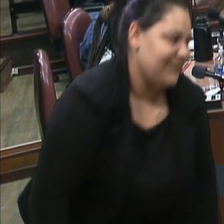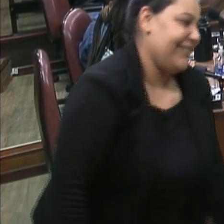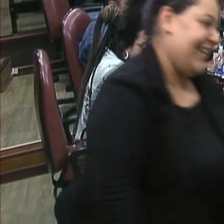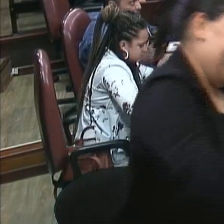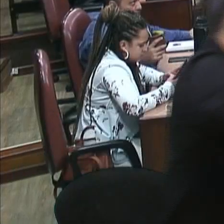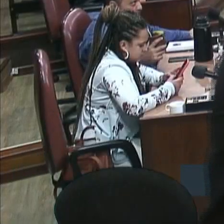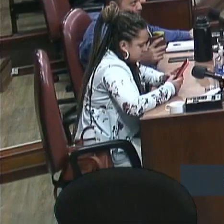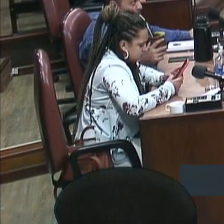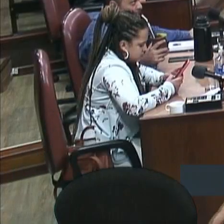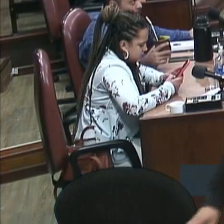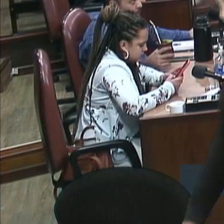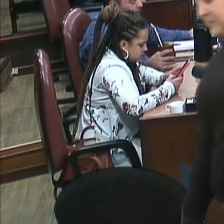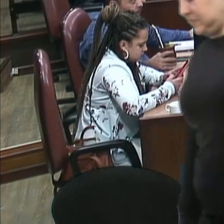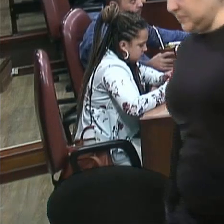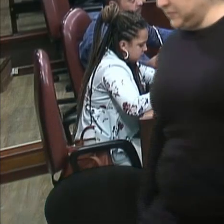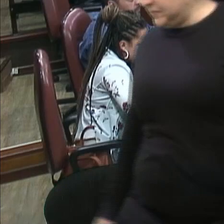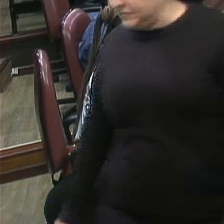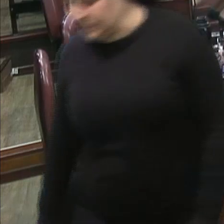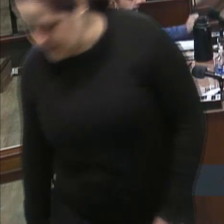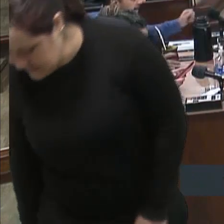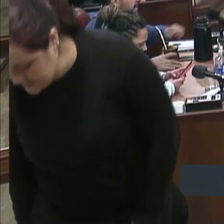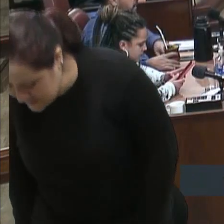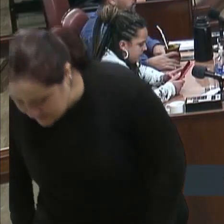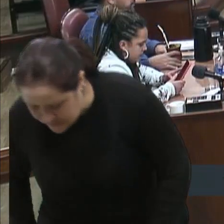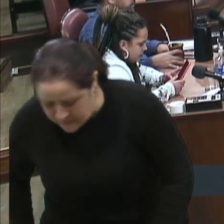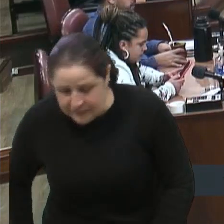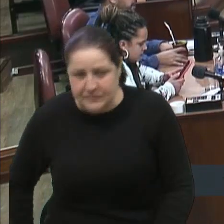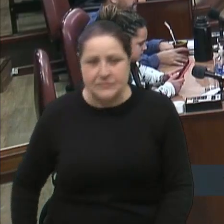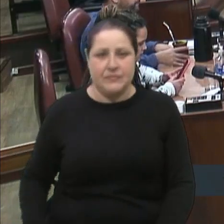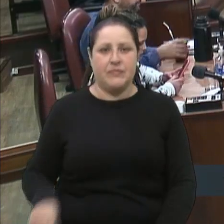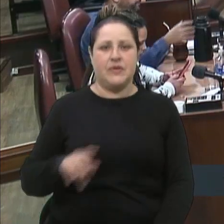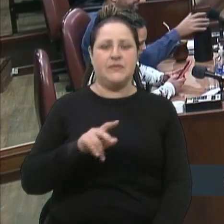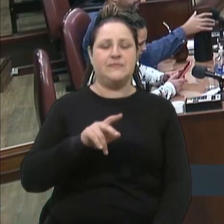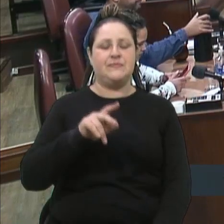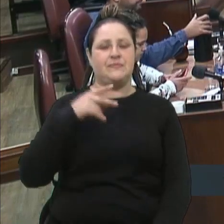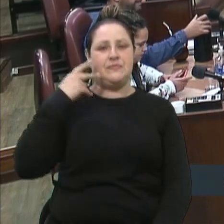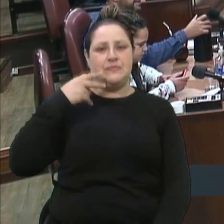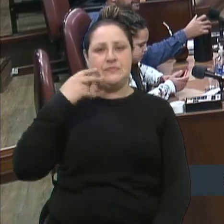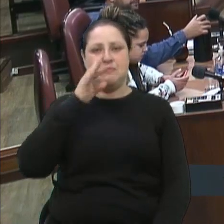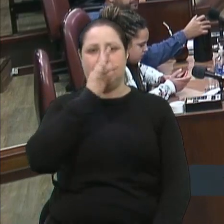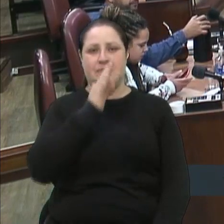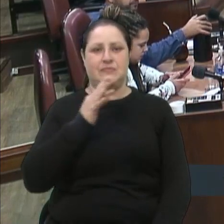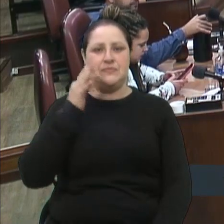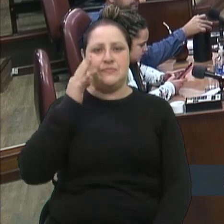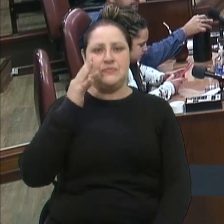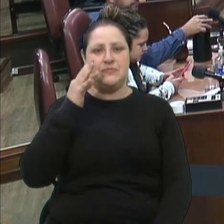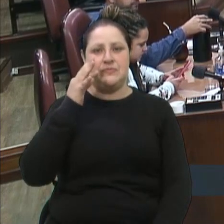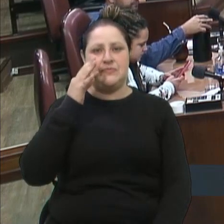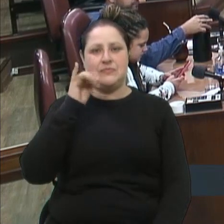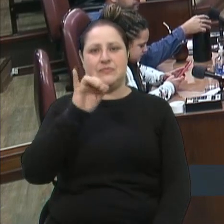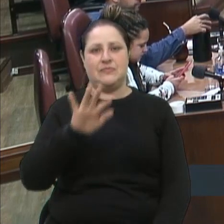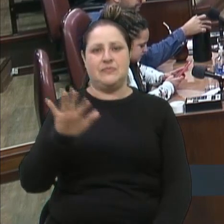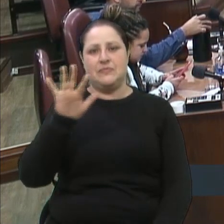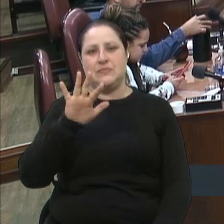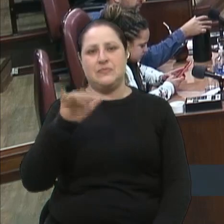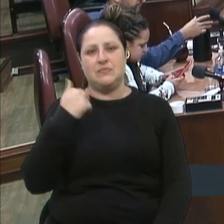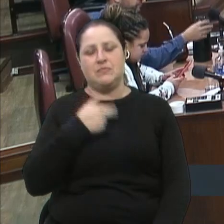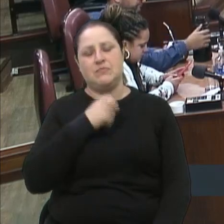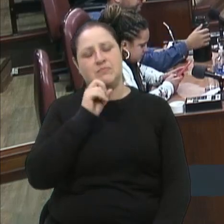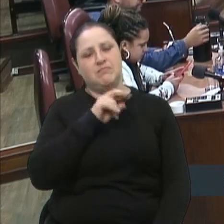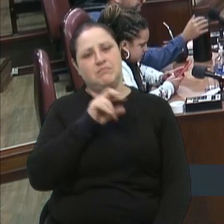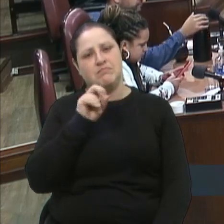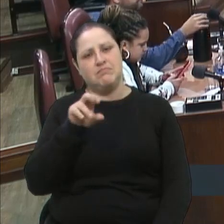olhando as imagens que a senhora compartilha aí conosco, a gente fica perguntando, será que é na França, será que é na